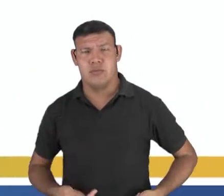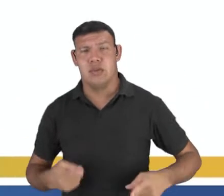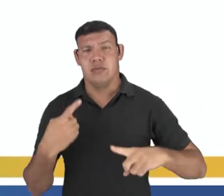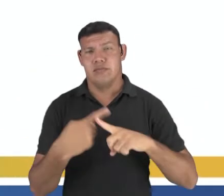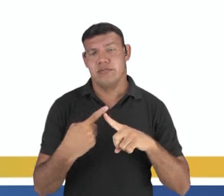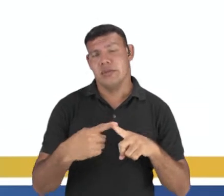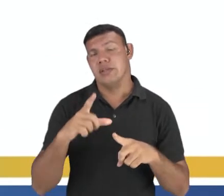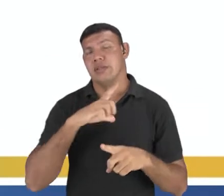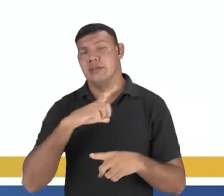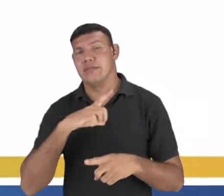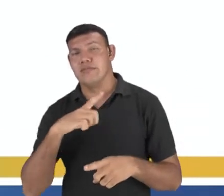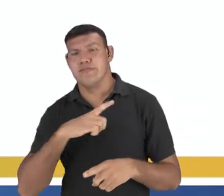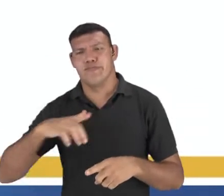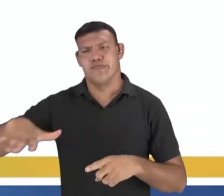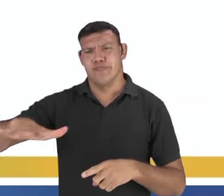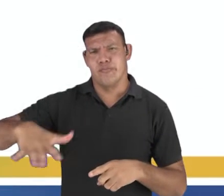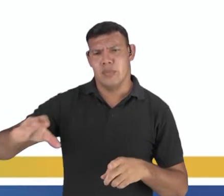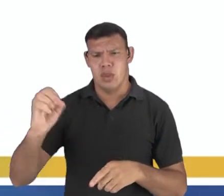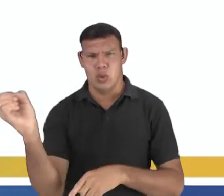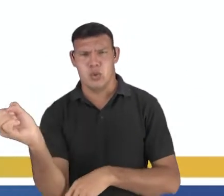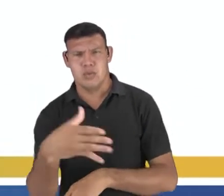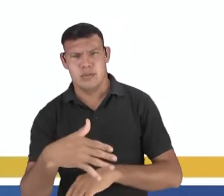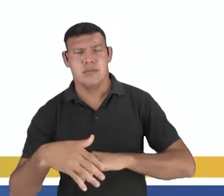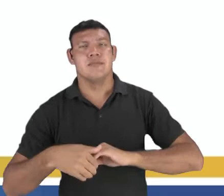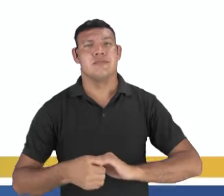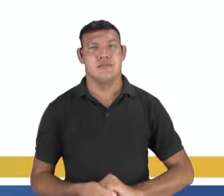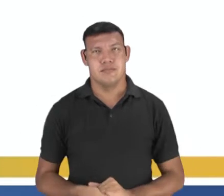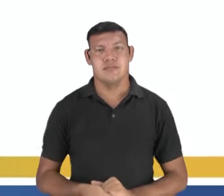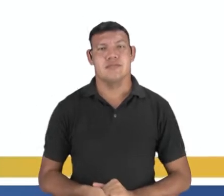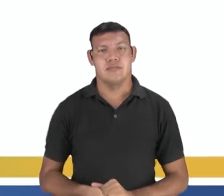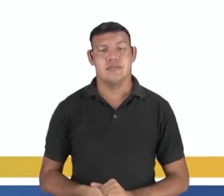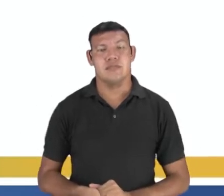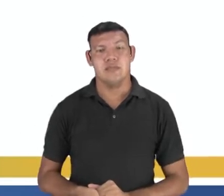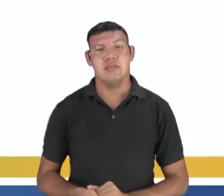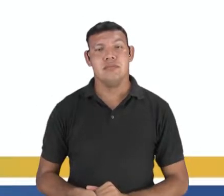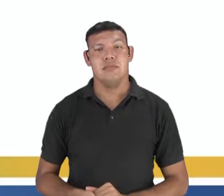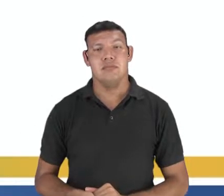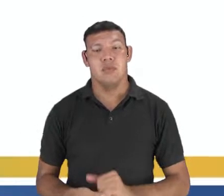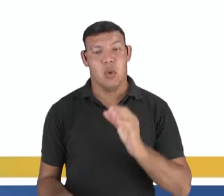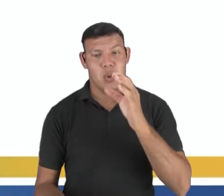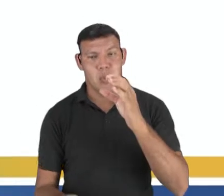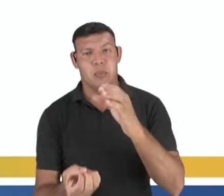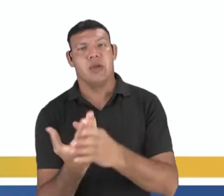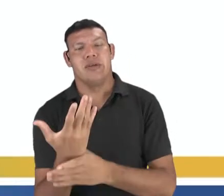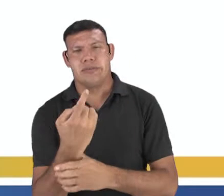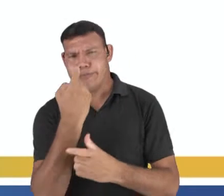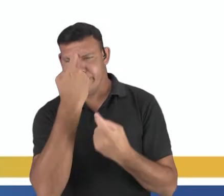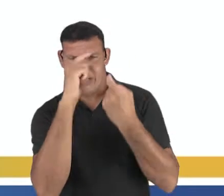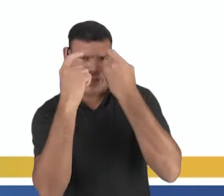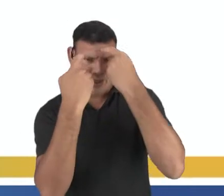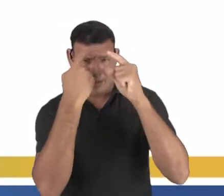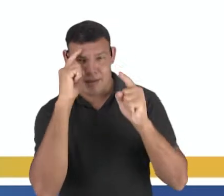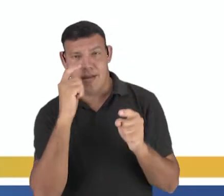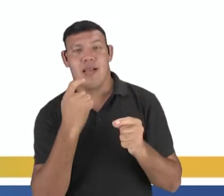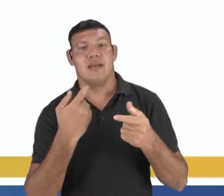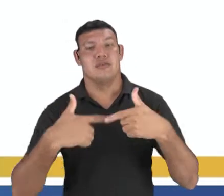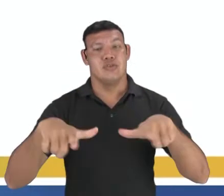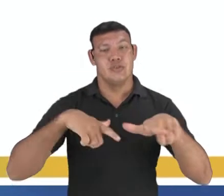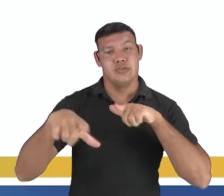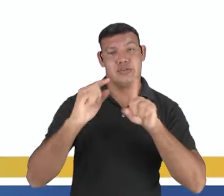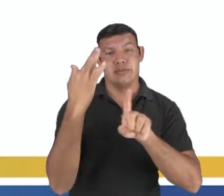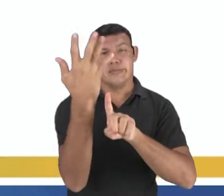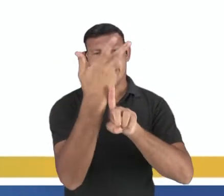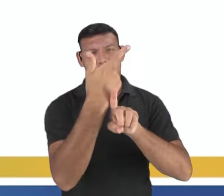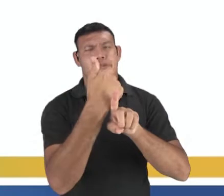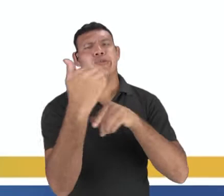de trabalho surgem, a medida, desculpa, que novas formas de trabalho surgem, a atividade artística sofre uma